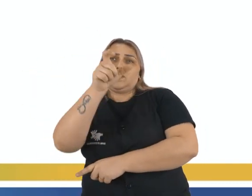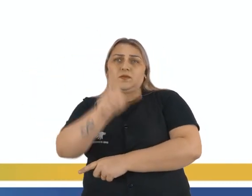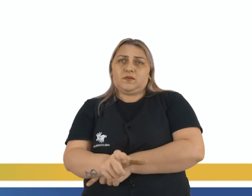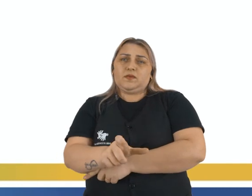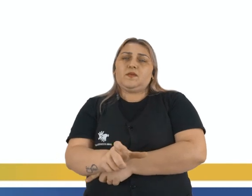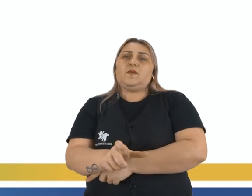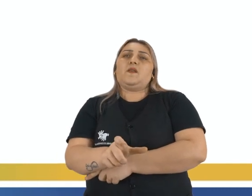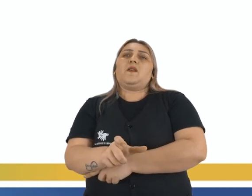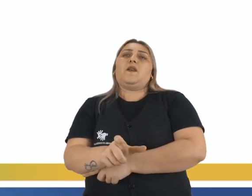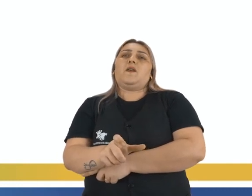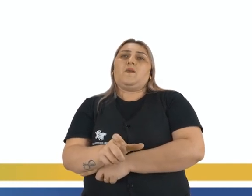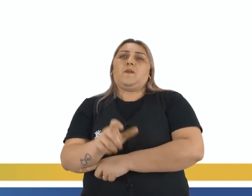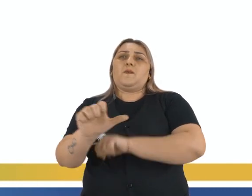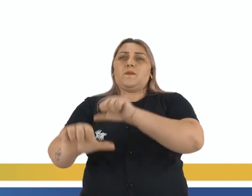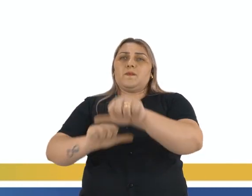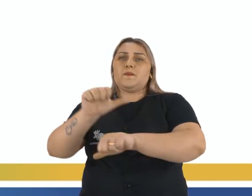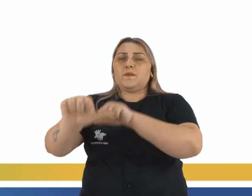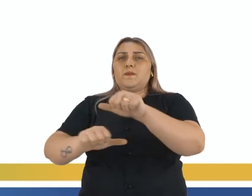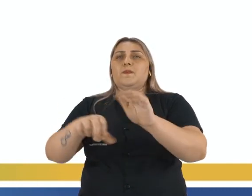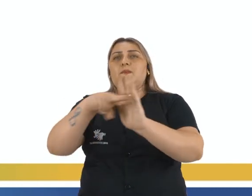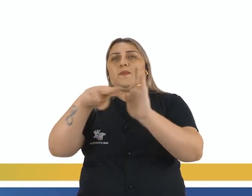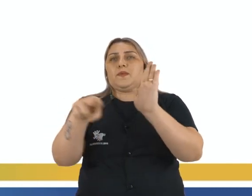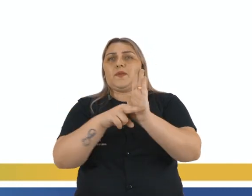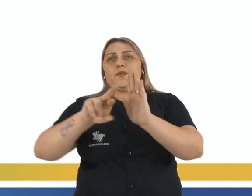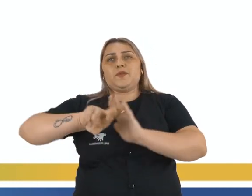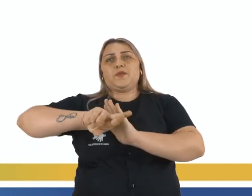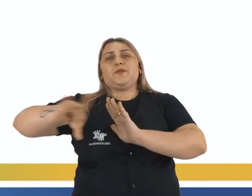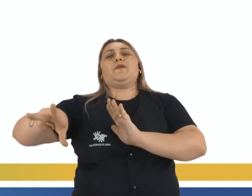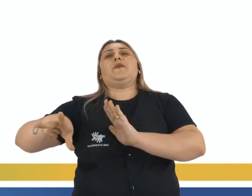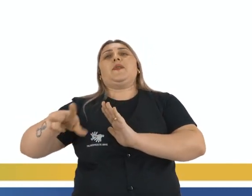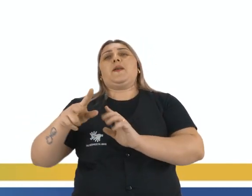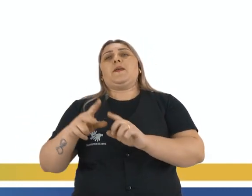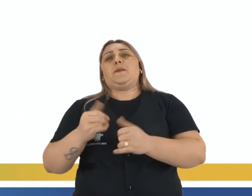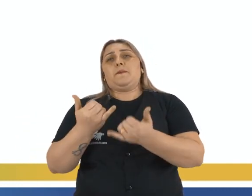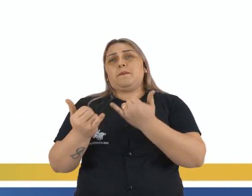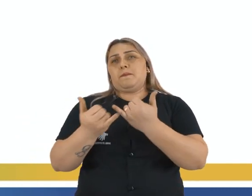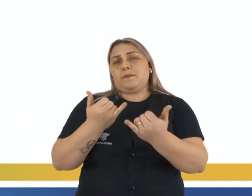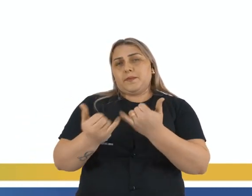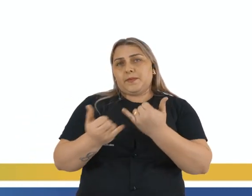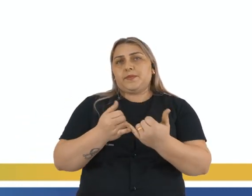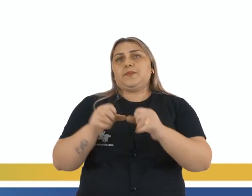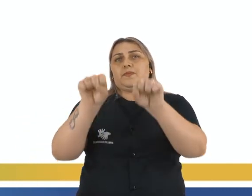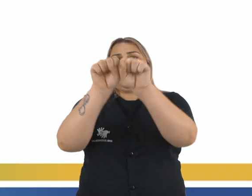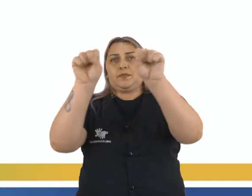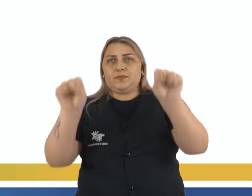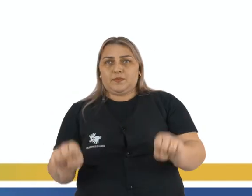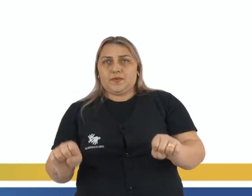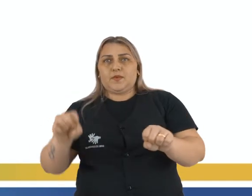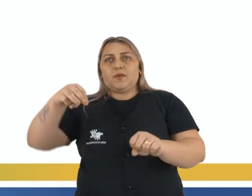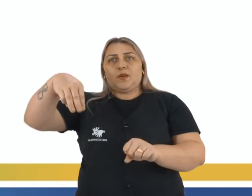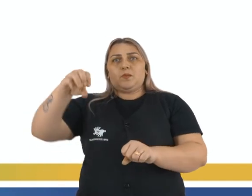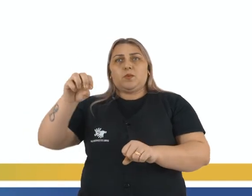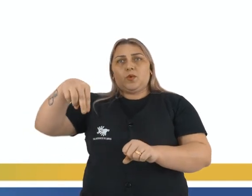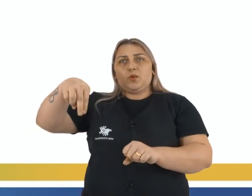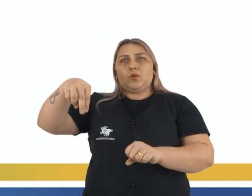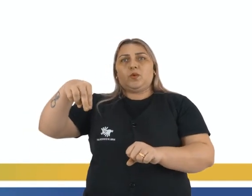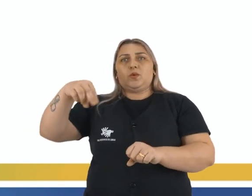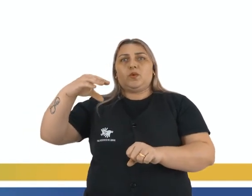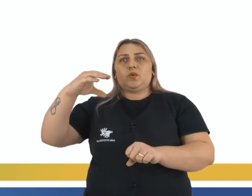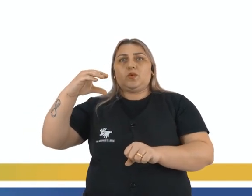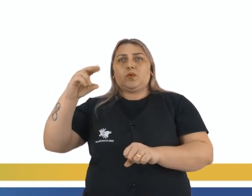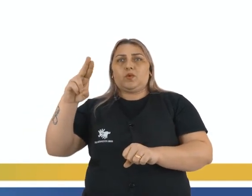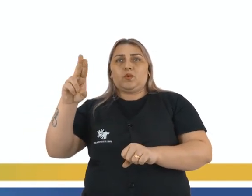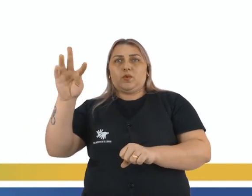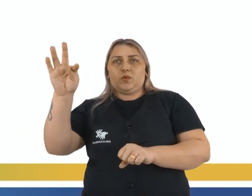adotar algumas medidas um pouquinho diferentes, mas, a grosso modo, é parecido. Por exemplo, o sistema monocultor, plantation, né, o